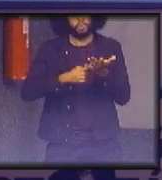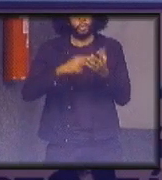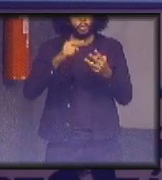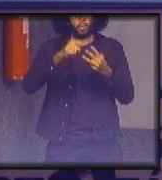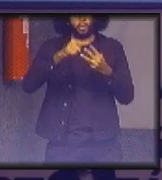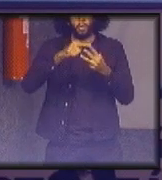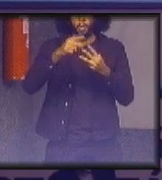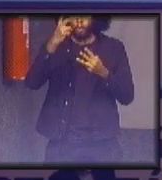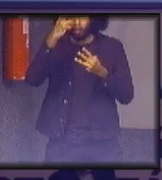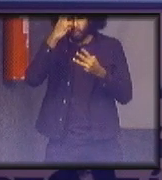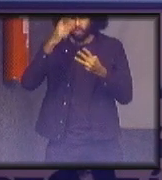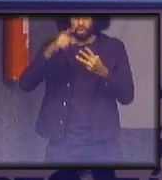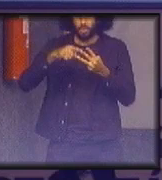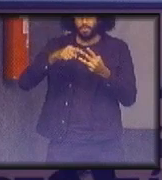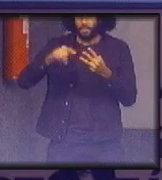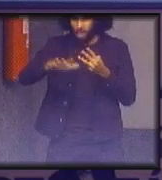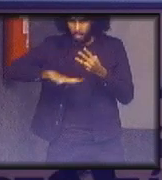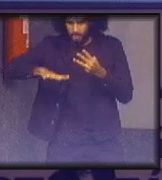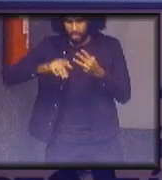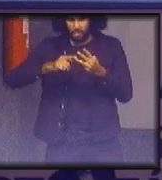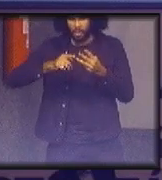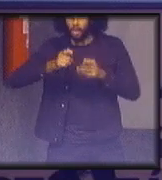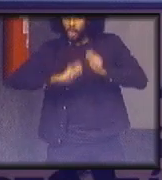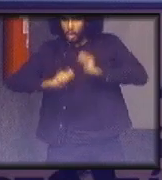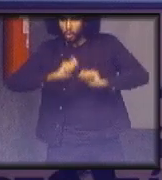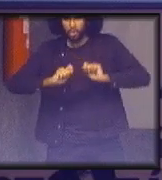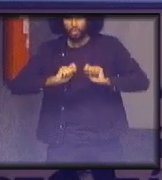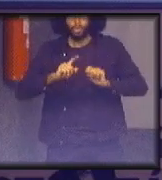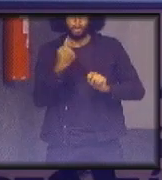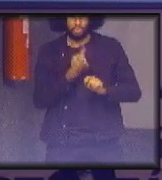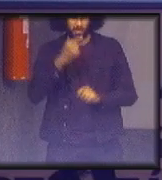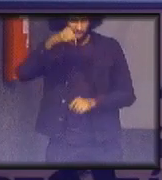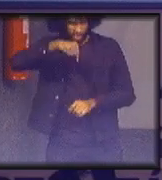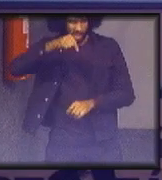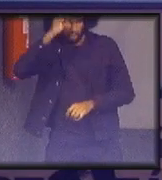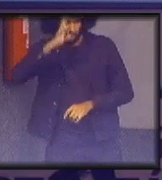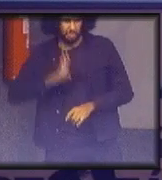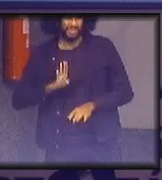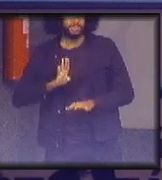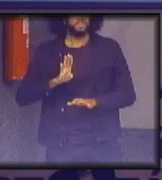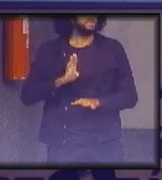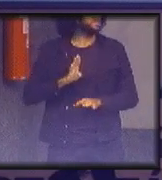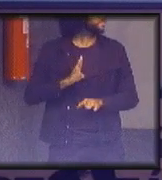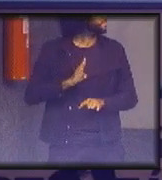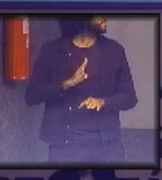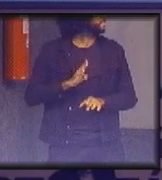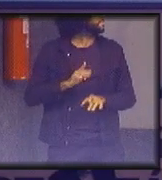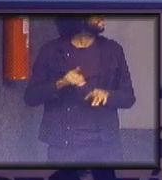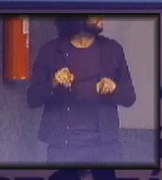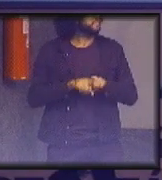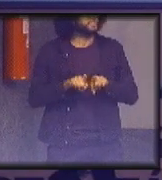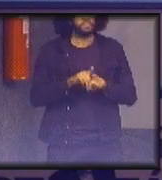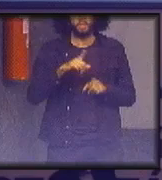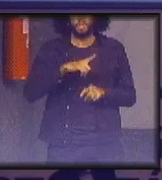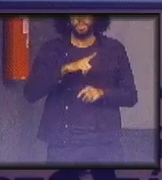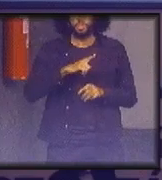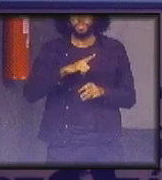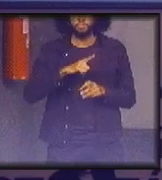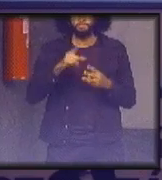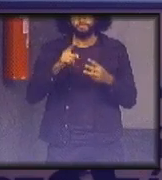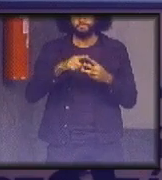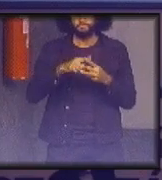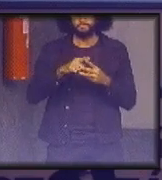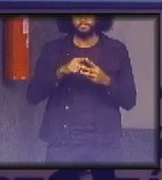ambiental e econômica e no nosso caso no Brasil infelizmente ainda a social